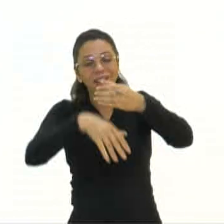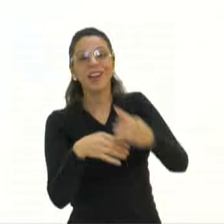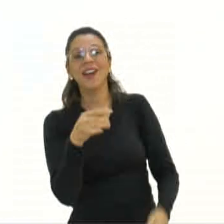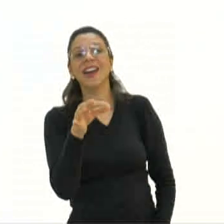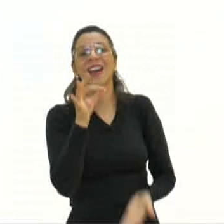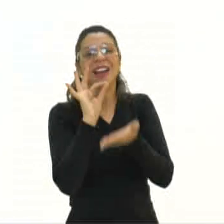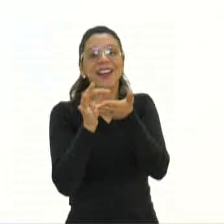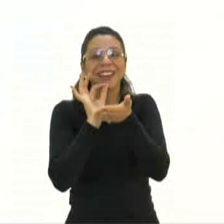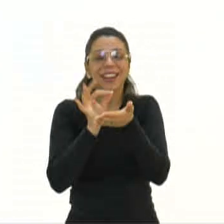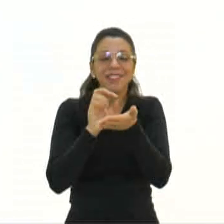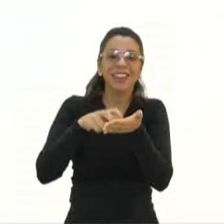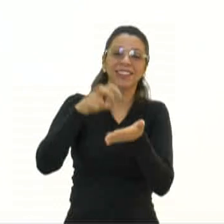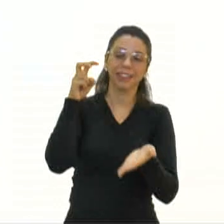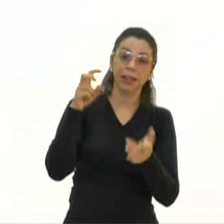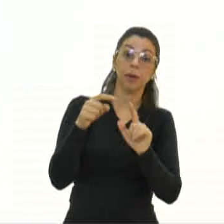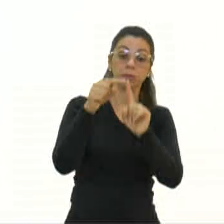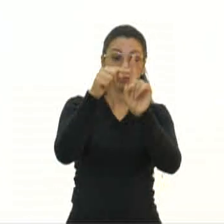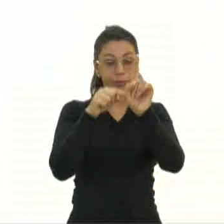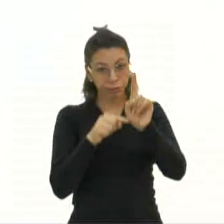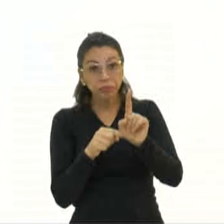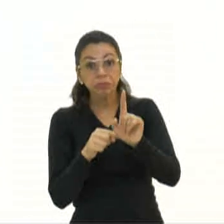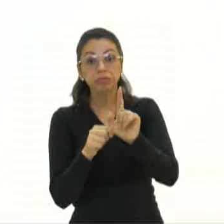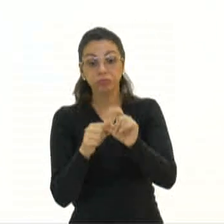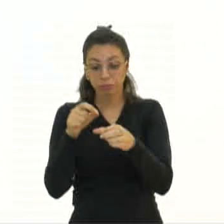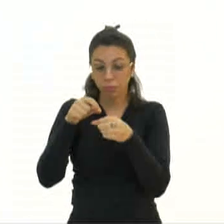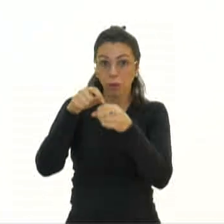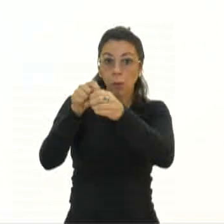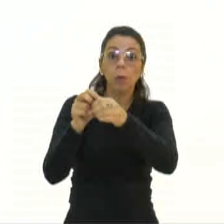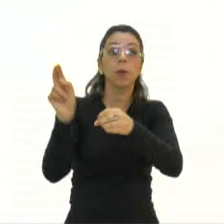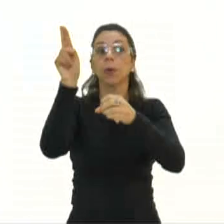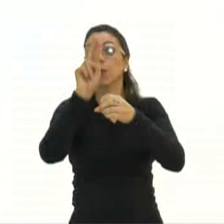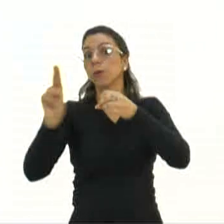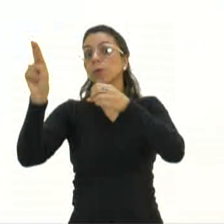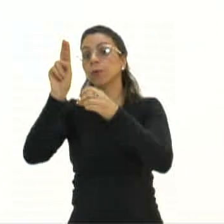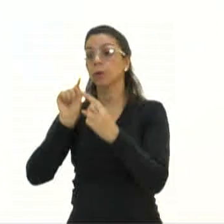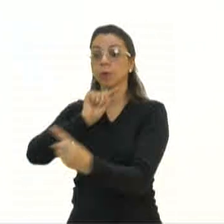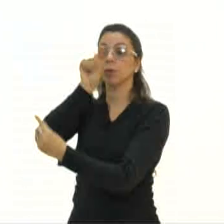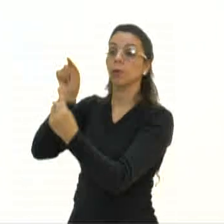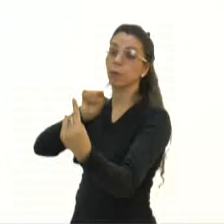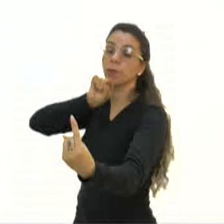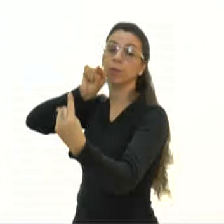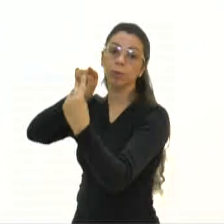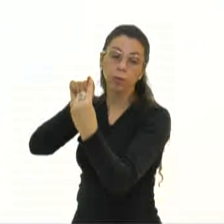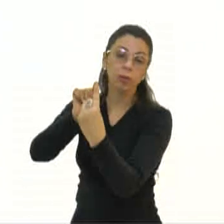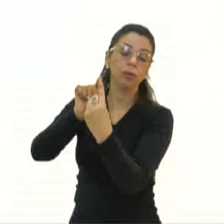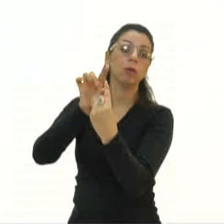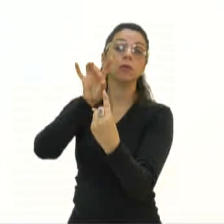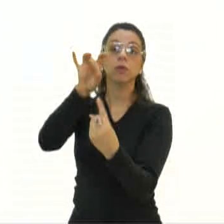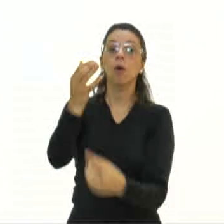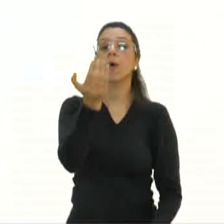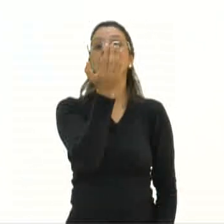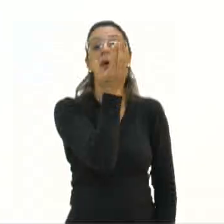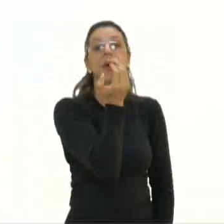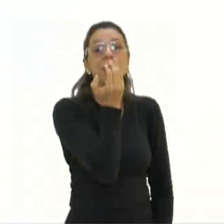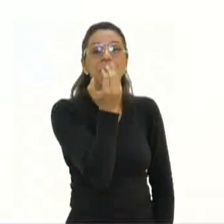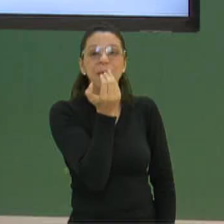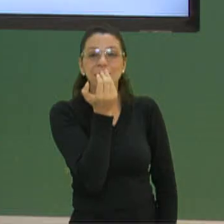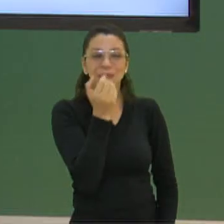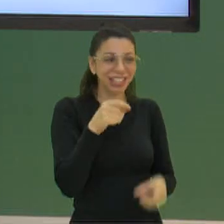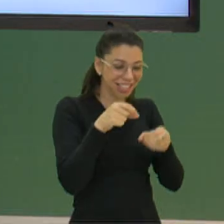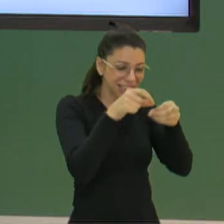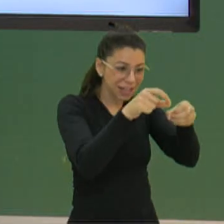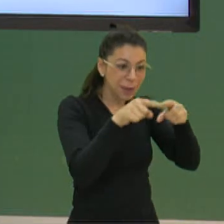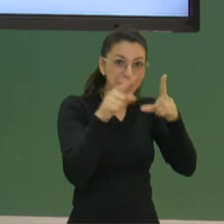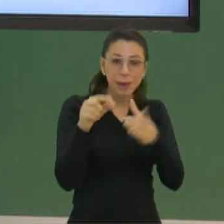tarde. Então, é um tipo de semente, mas que a gente usa com uma finalidade, que não é simplesmente comer a semente, e sim